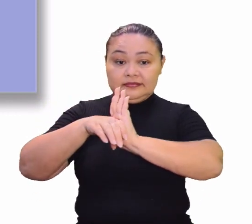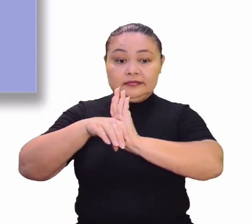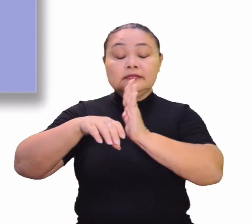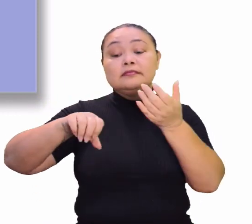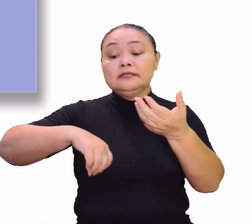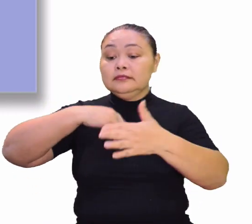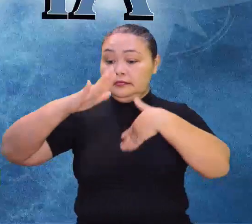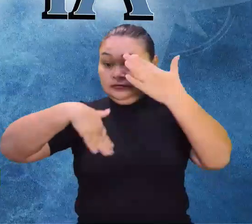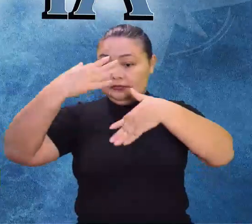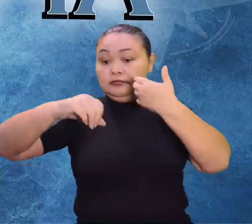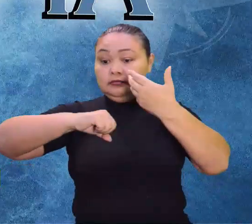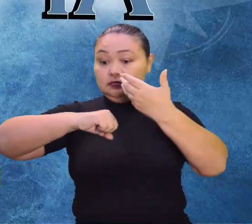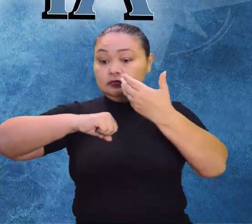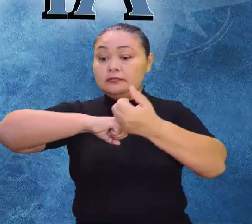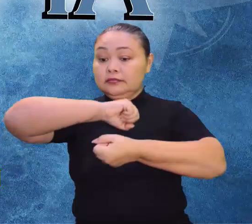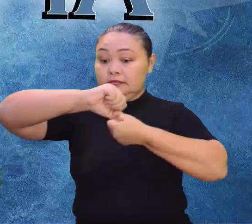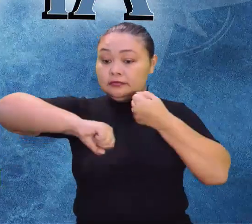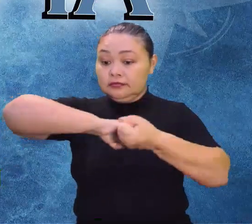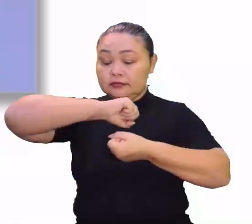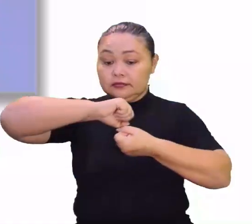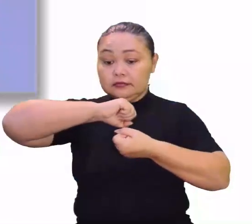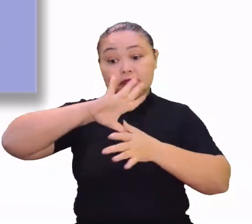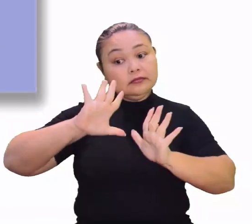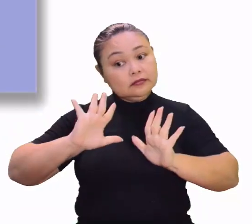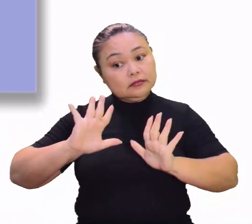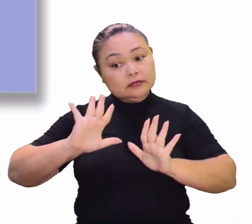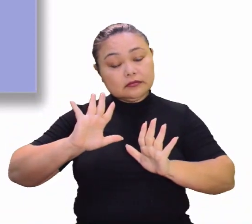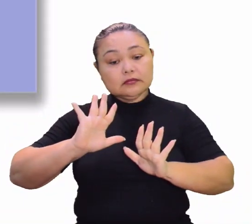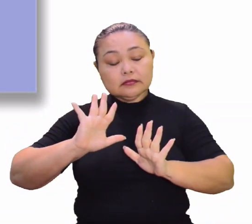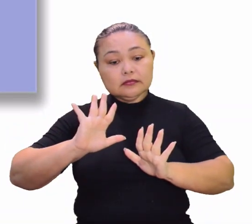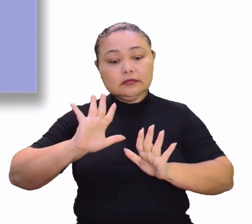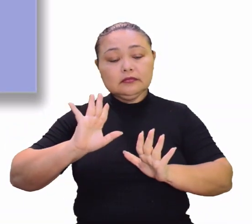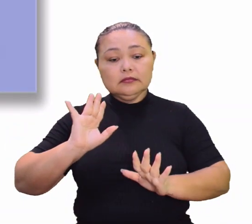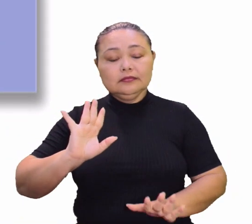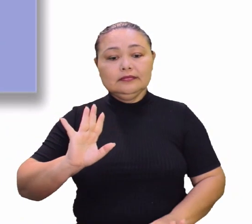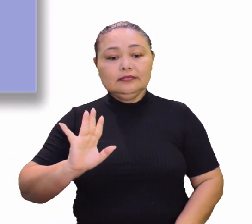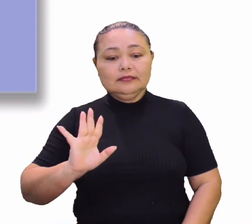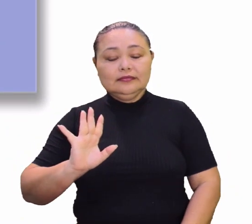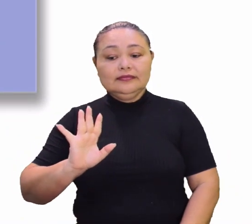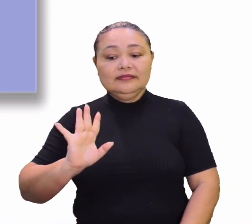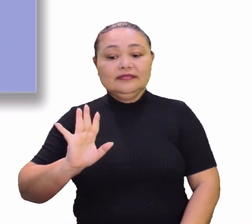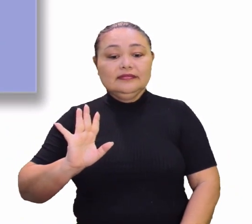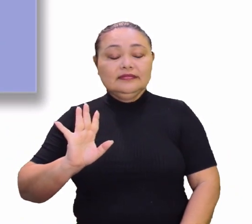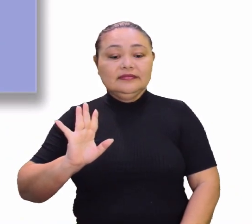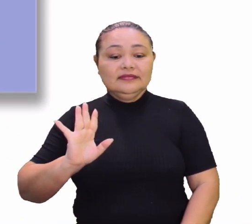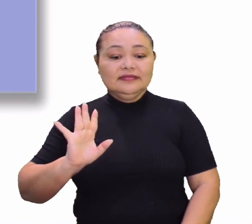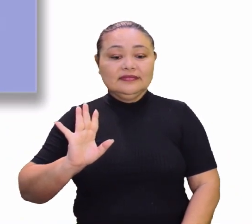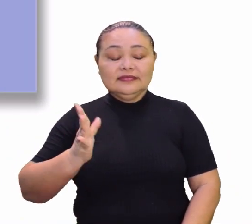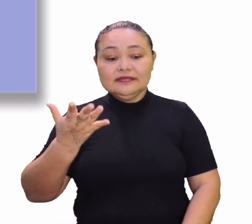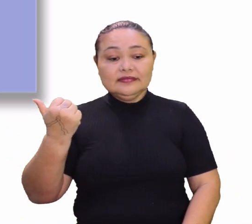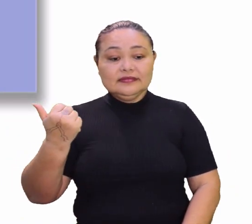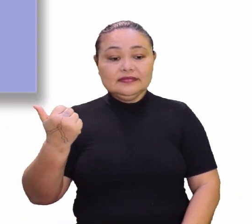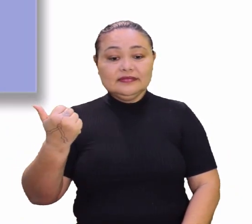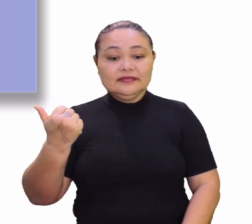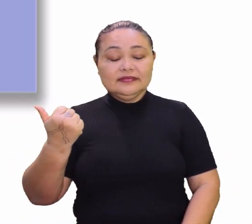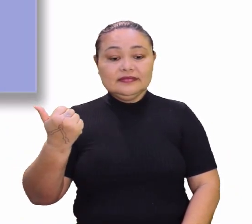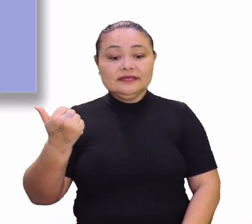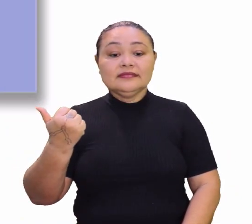de desenvolvimento sustentável. Opa! Vamos voltar aqui e começar a rabiscar, né, Rogério? Vamos lá.